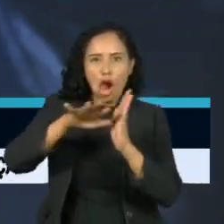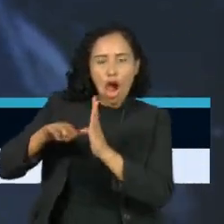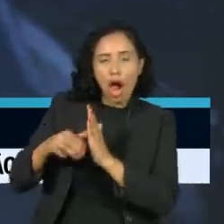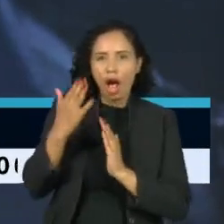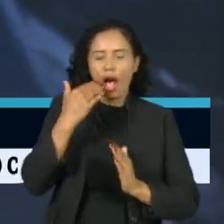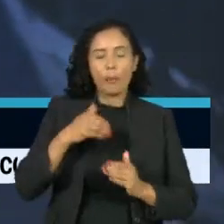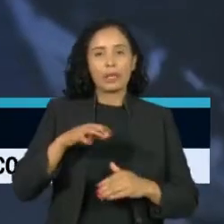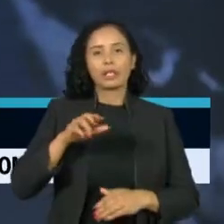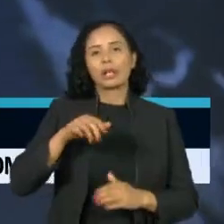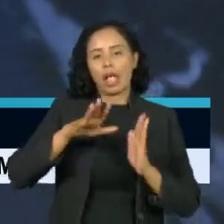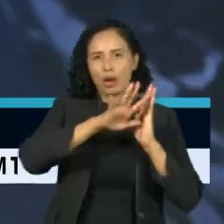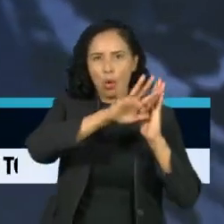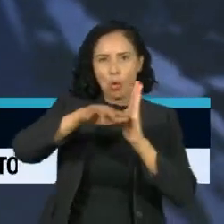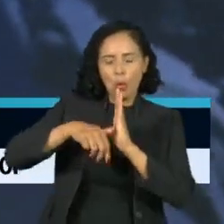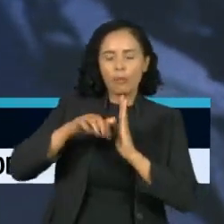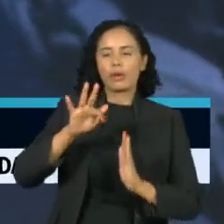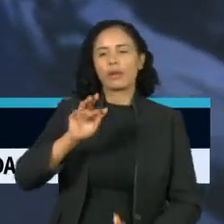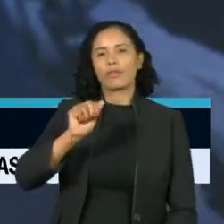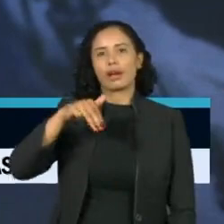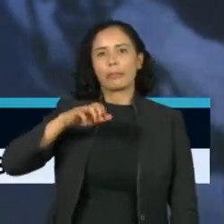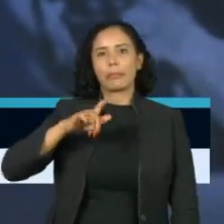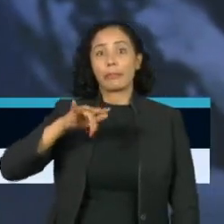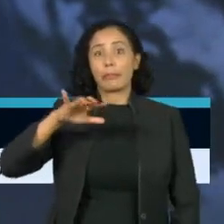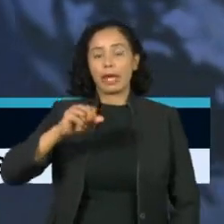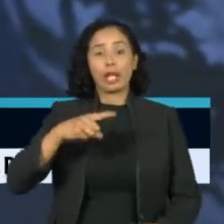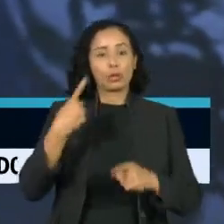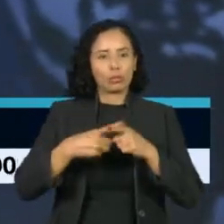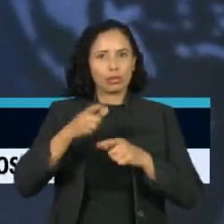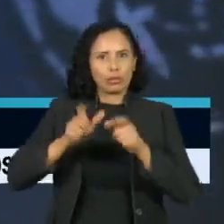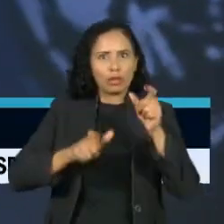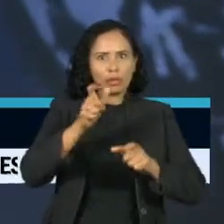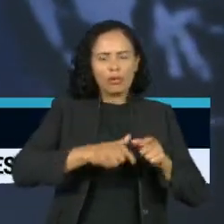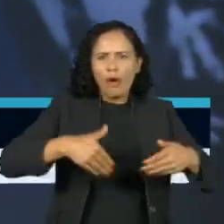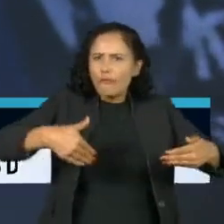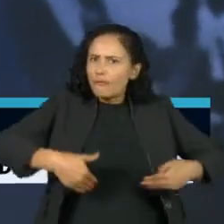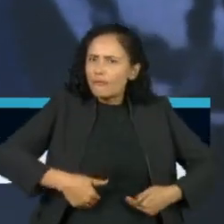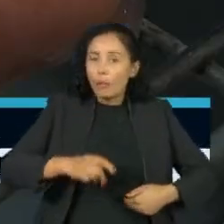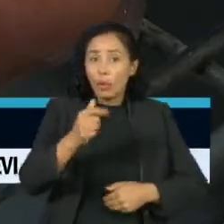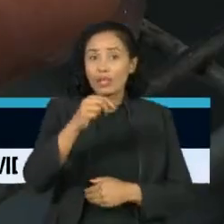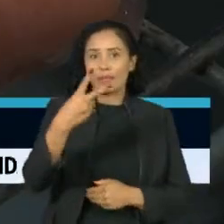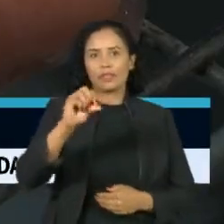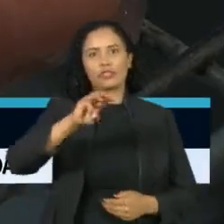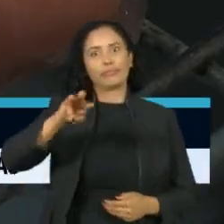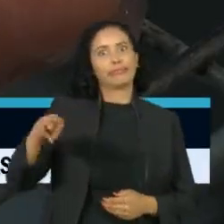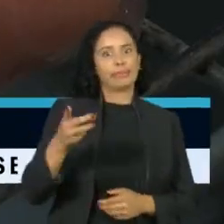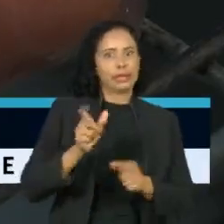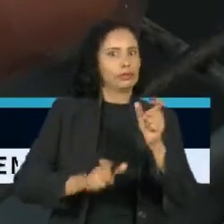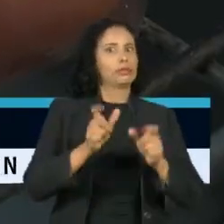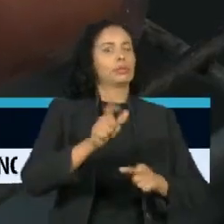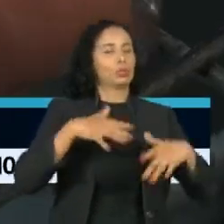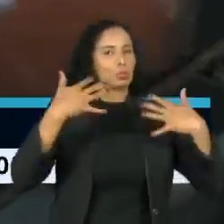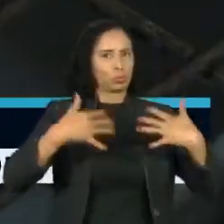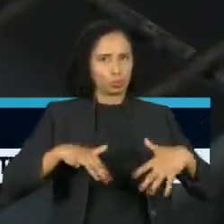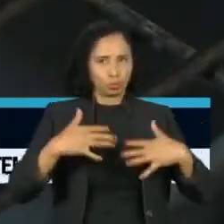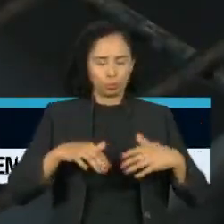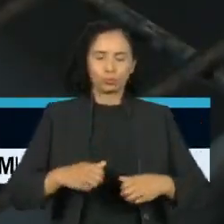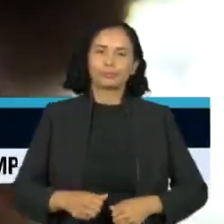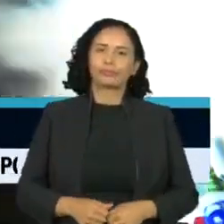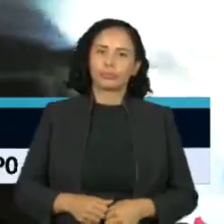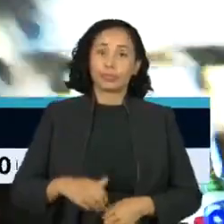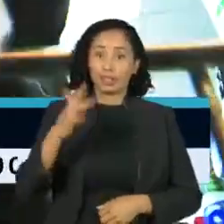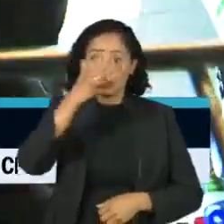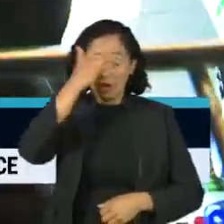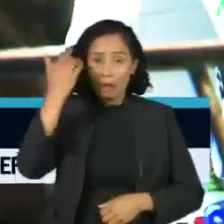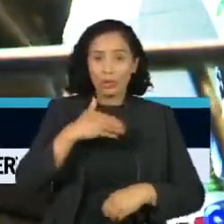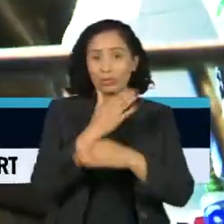furto famélico, provocado pela fome que atinge quase 20 milhões de pessoas. Um desempregado tentou